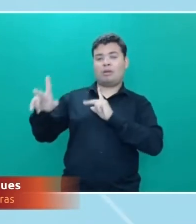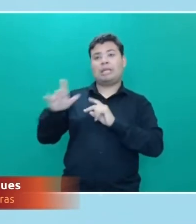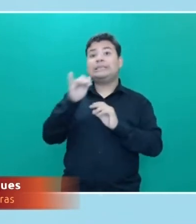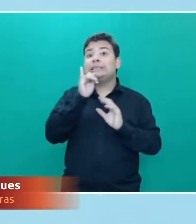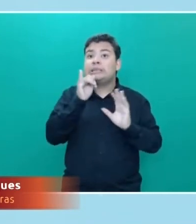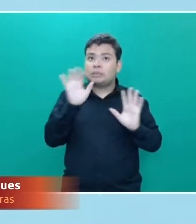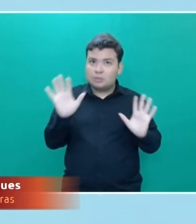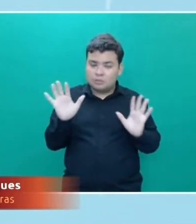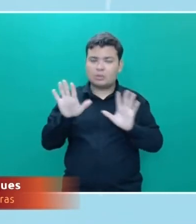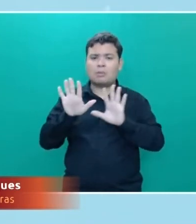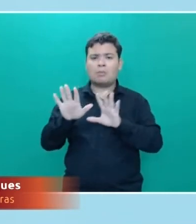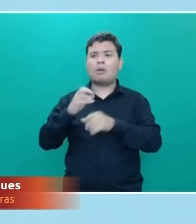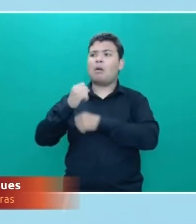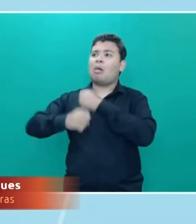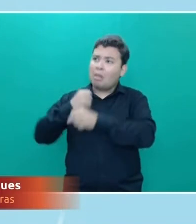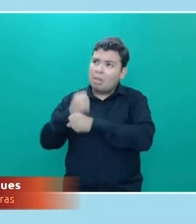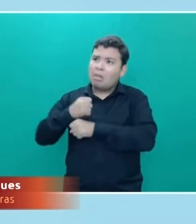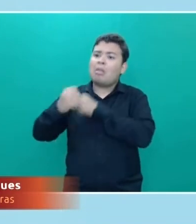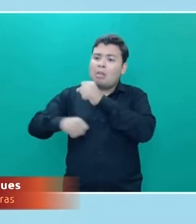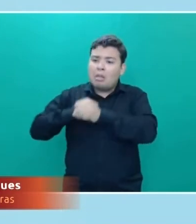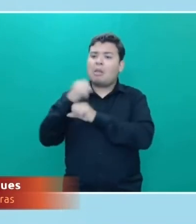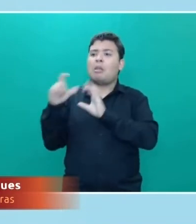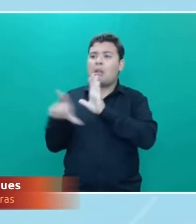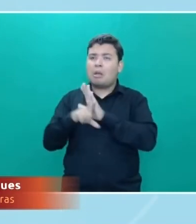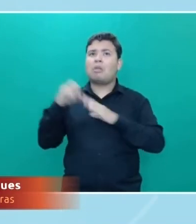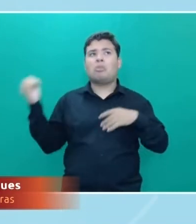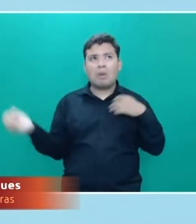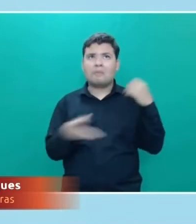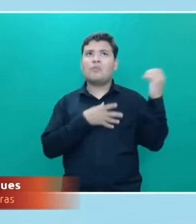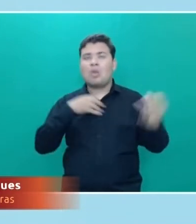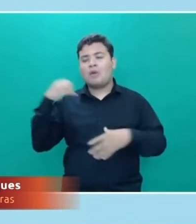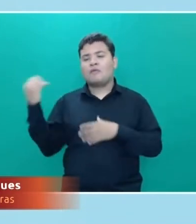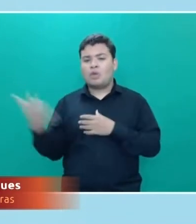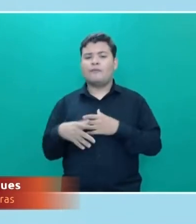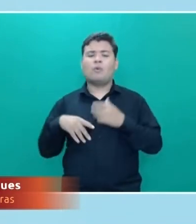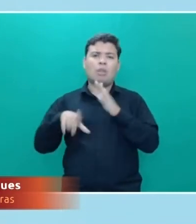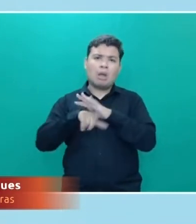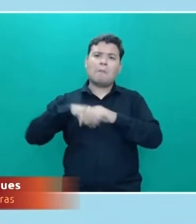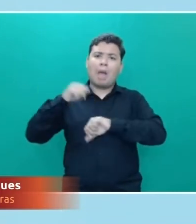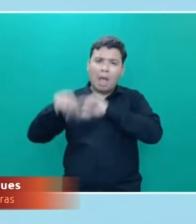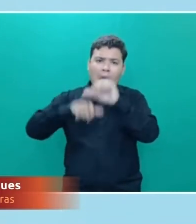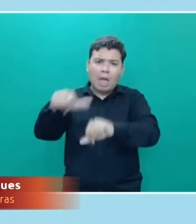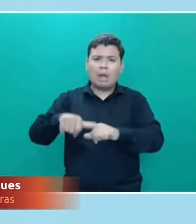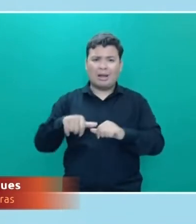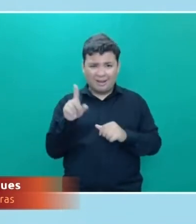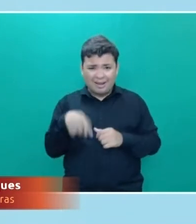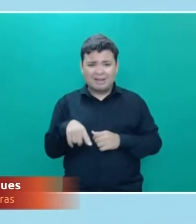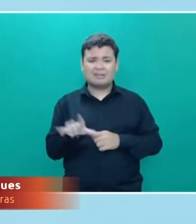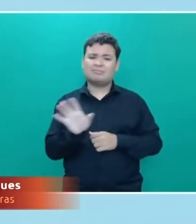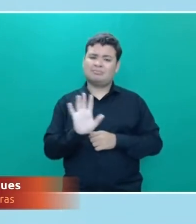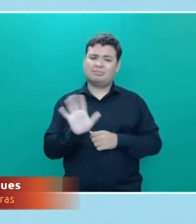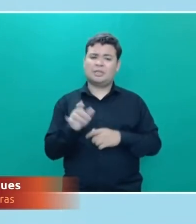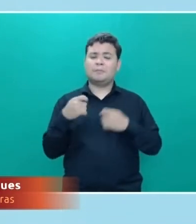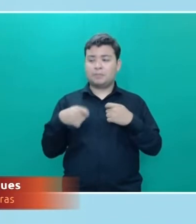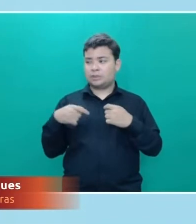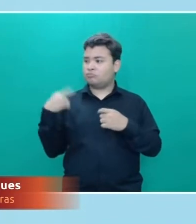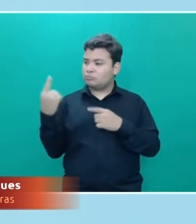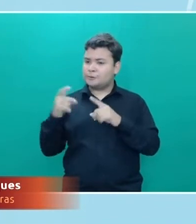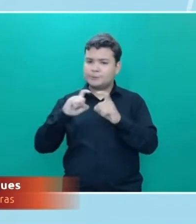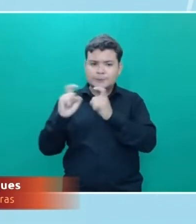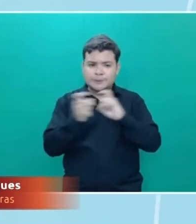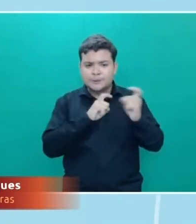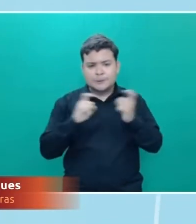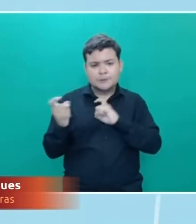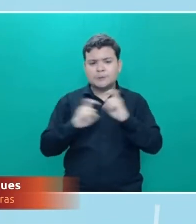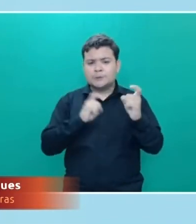todo ano mudando lei, todo ano criando lei. Temos que sentar, debater de forma madura e chegar a um